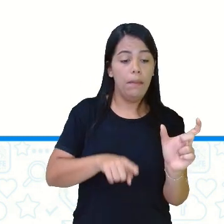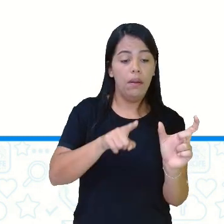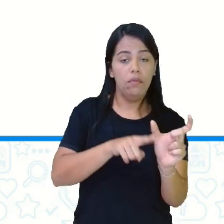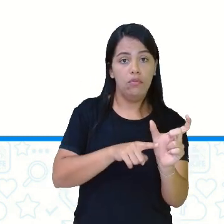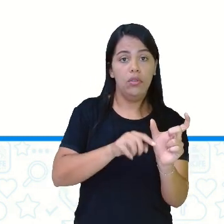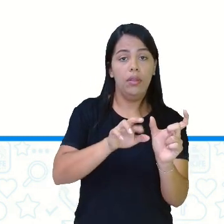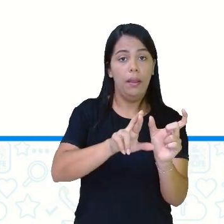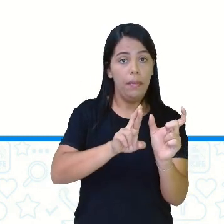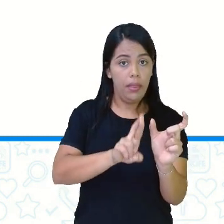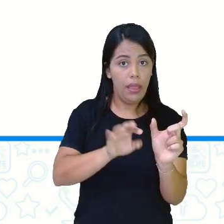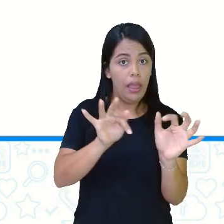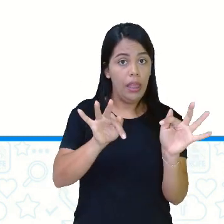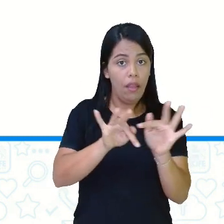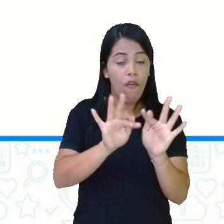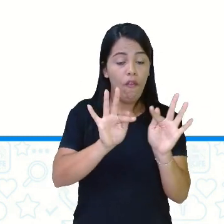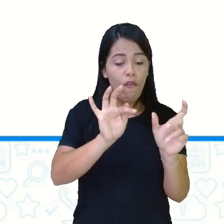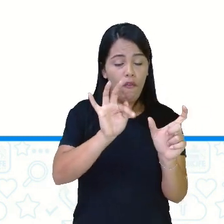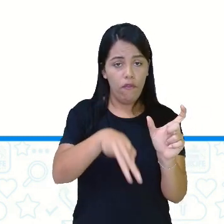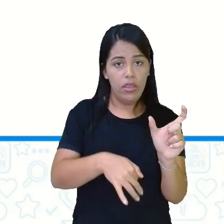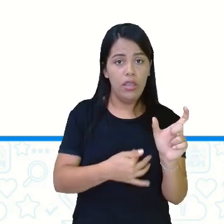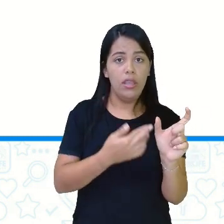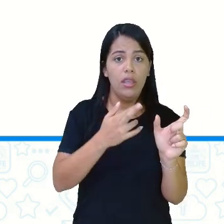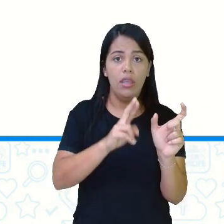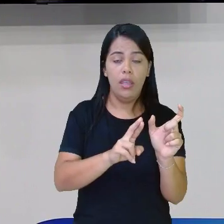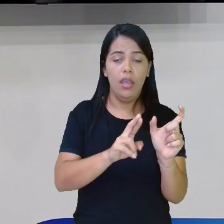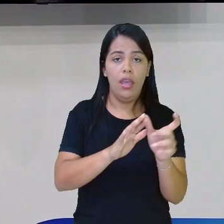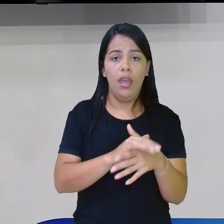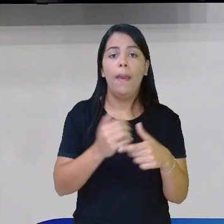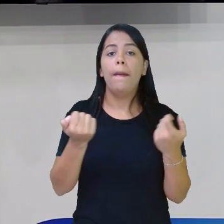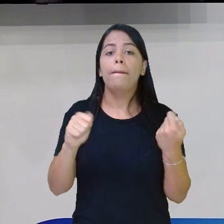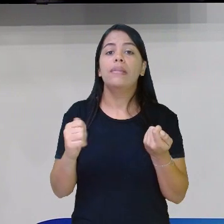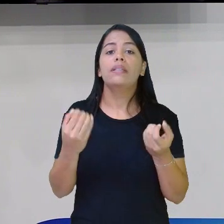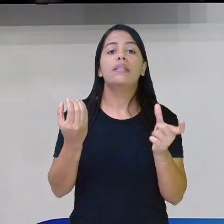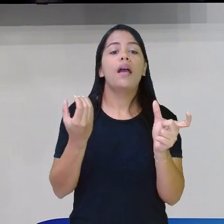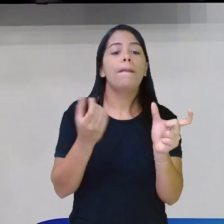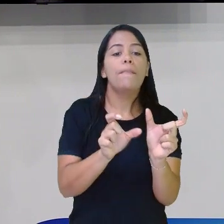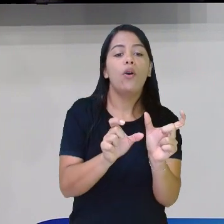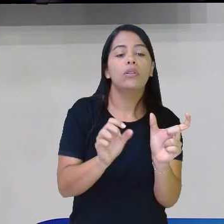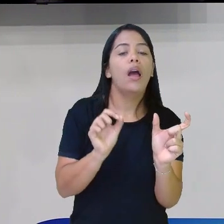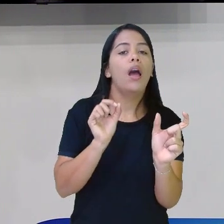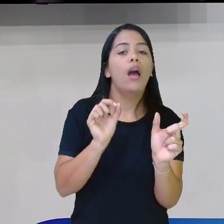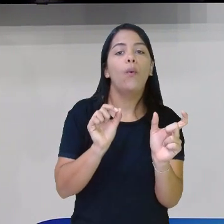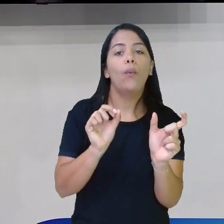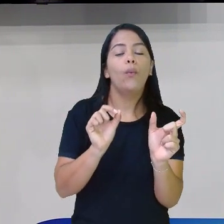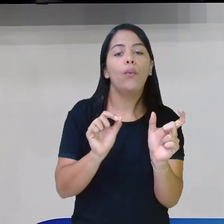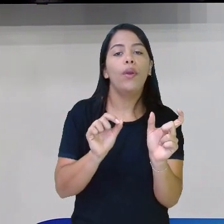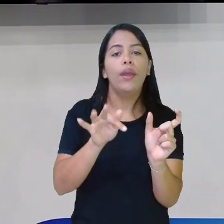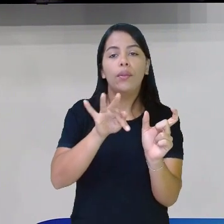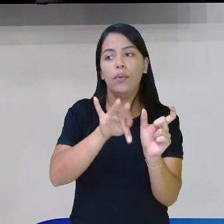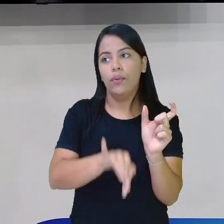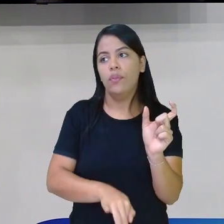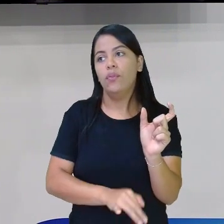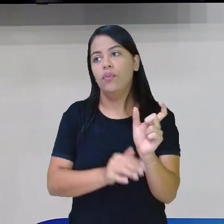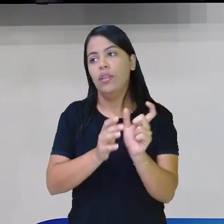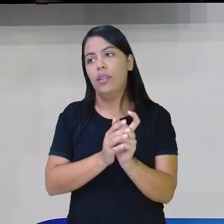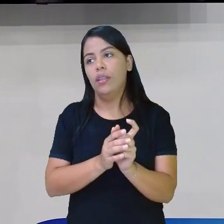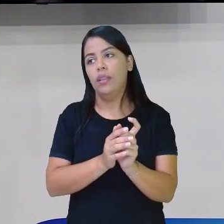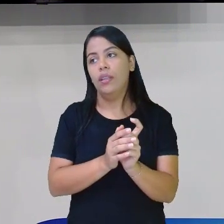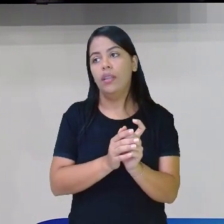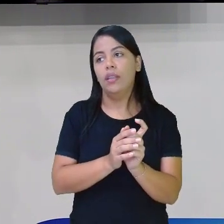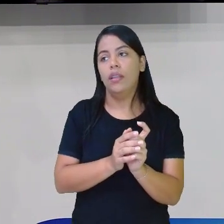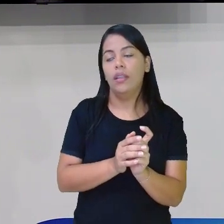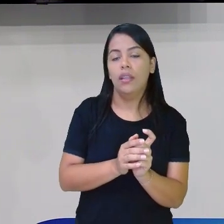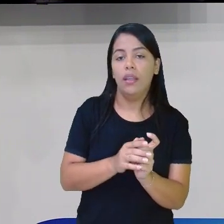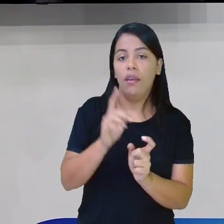São, san. Nesse caso aí, são, está se referindo a bem, tá?